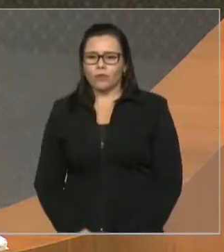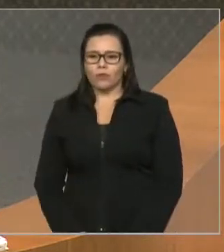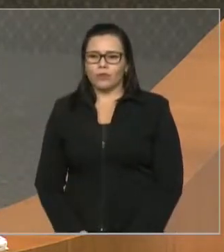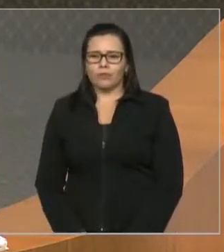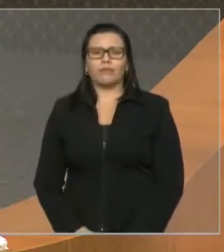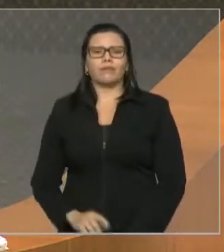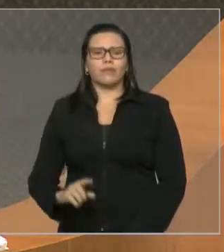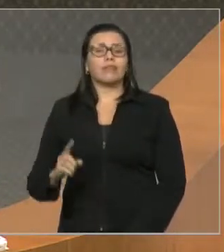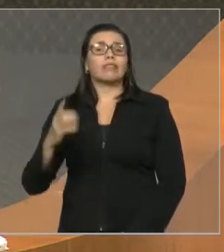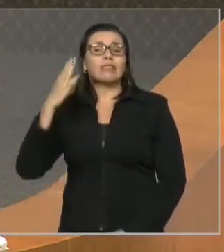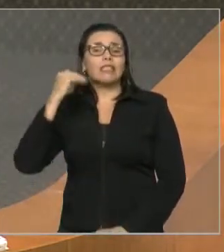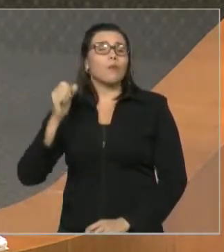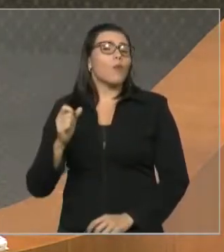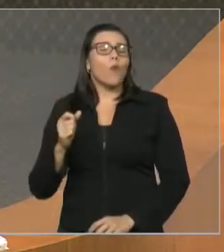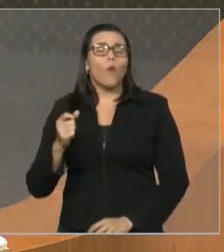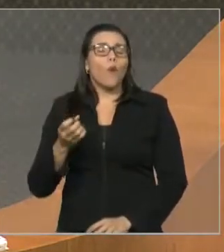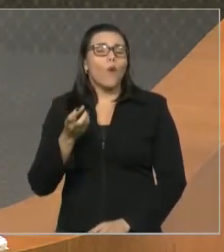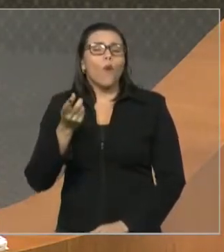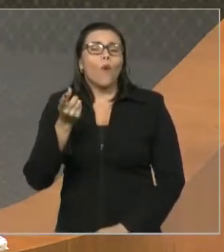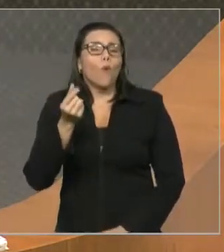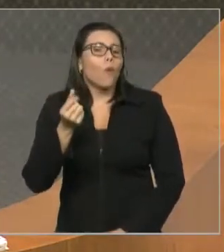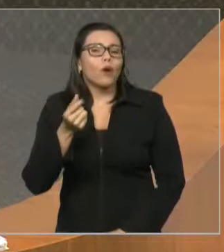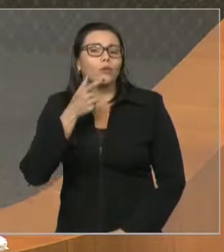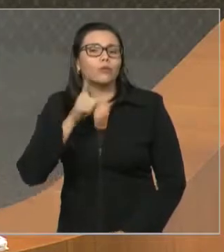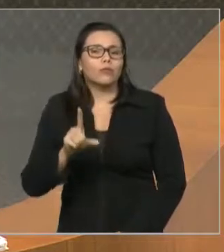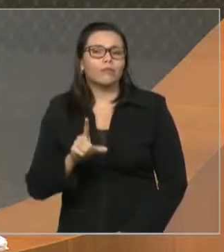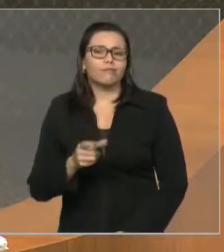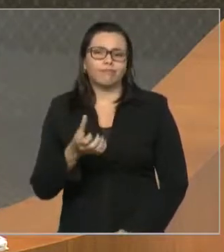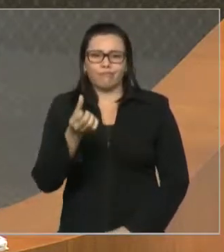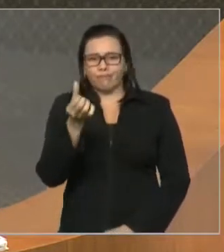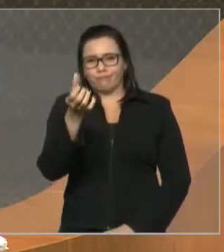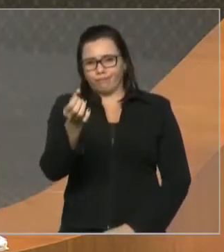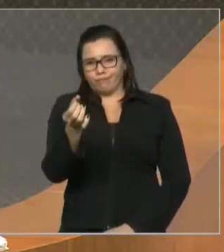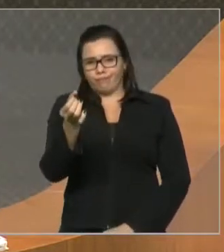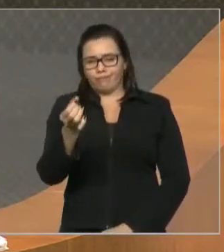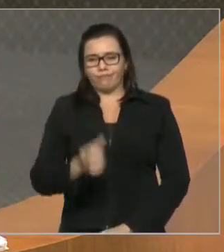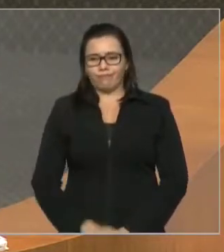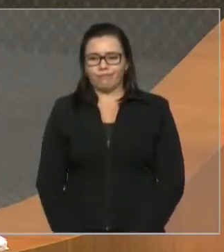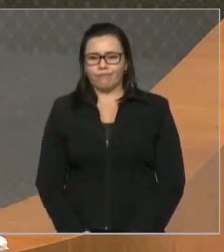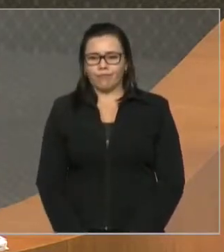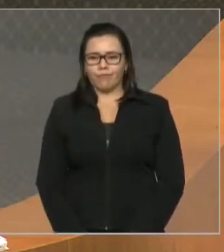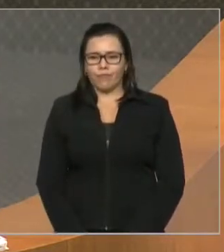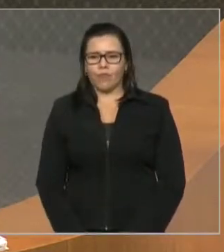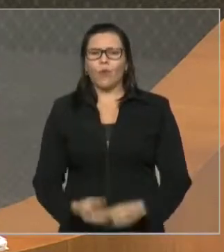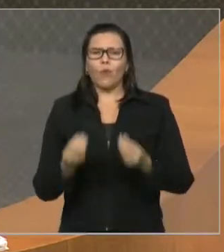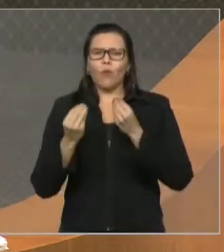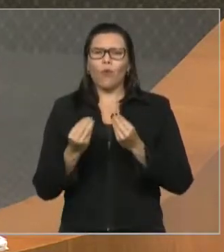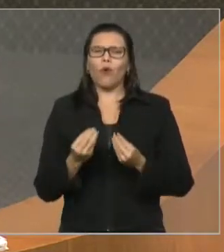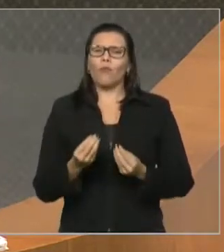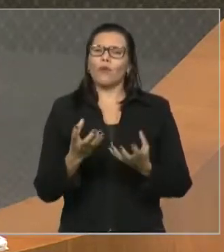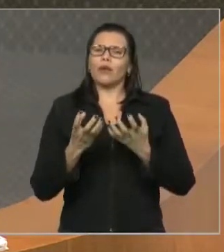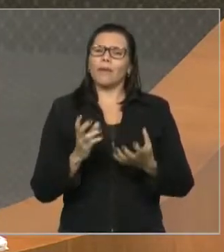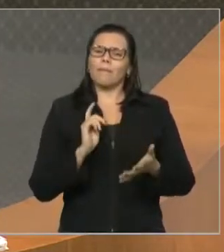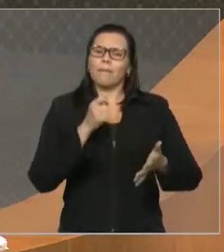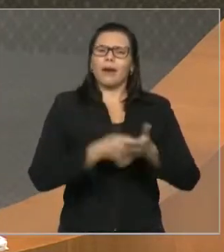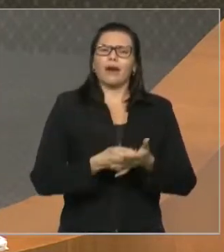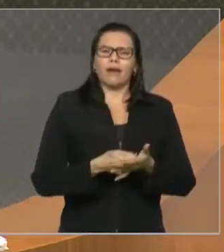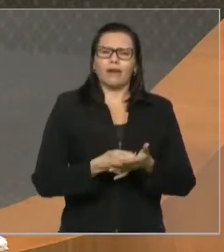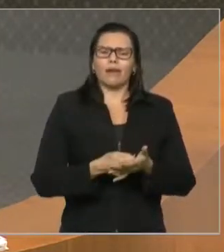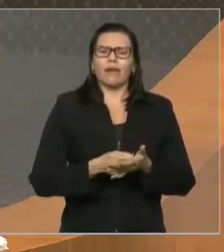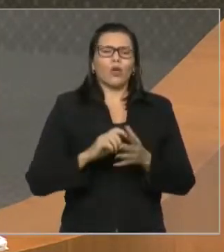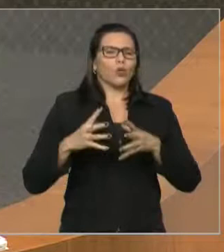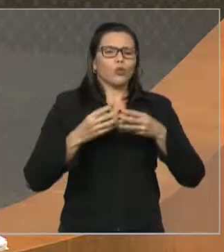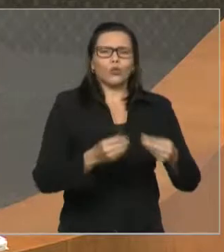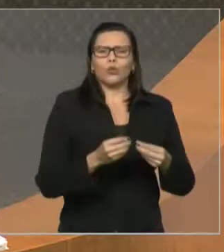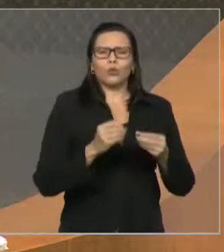60. Como é que agora ele quer pagar todos os aposentados com 500 milhões de alienação de bens? Quem é que vai